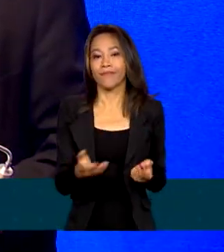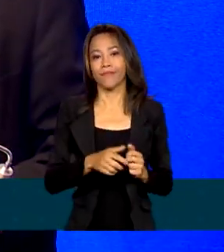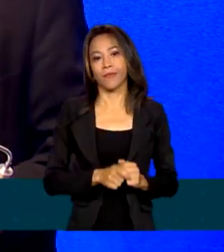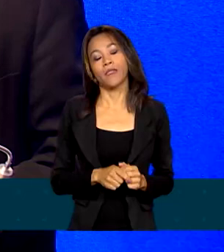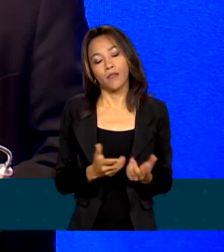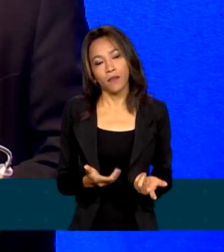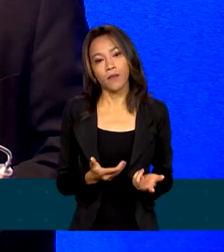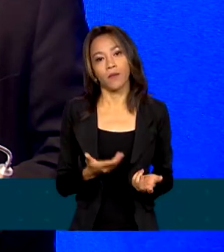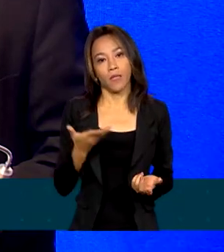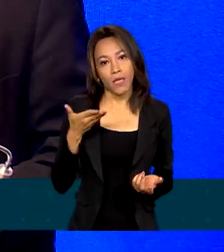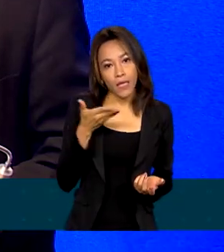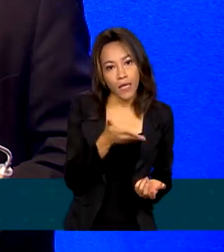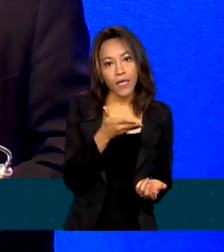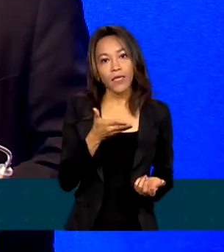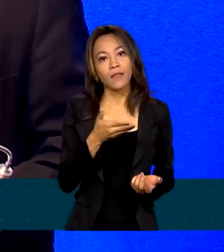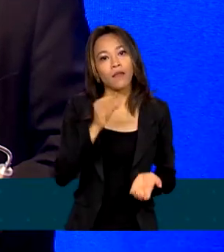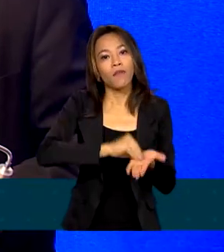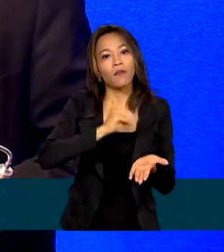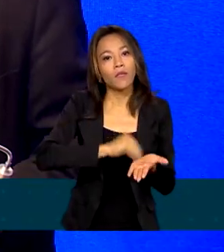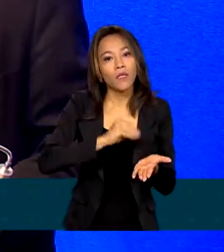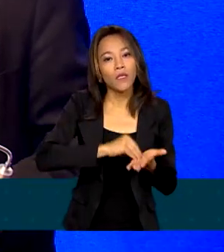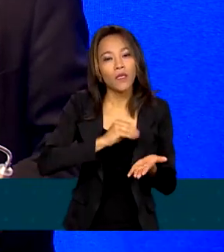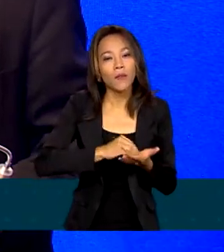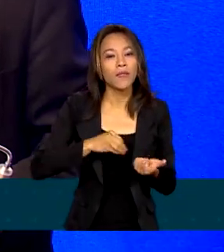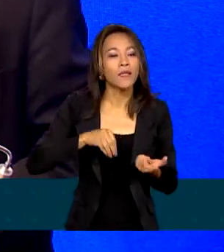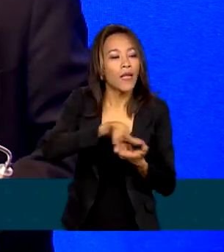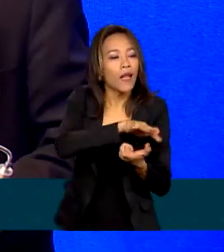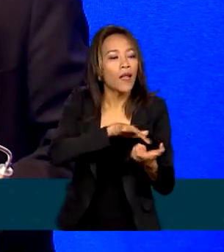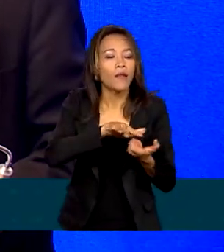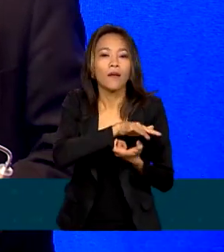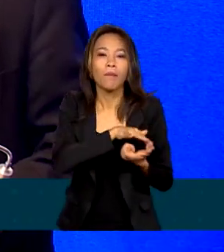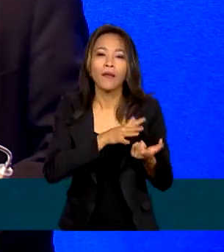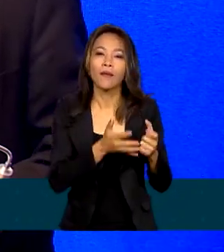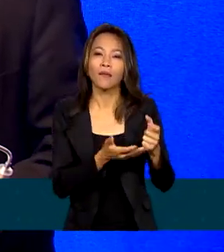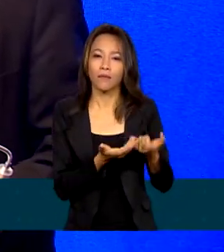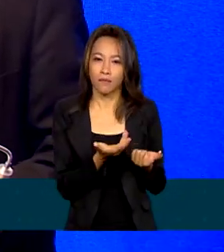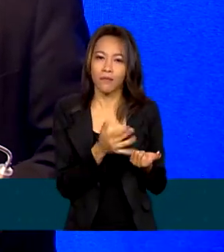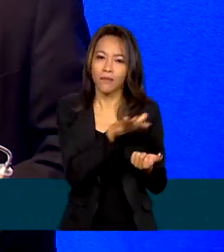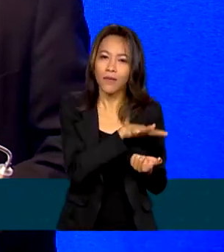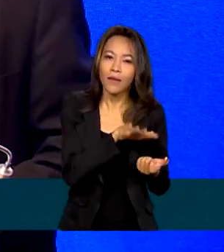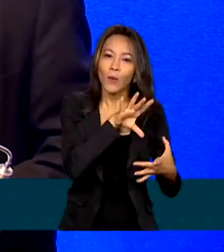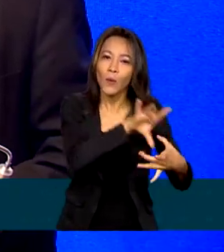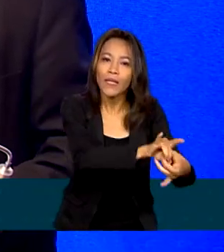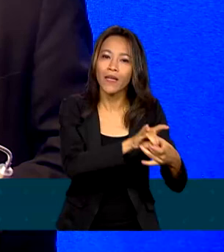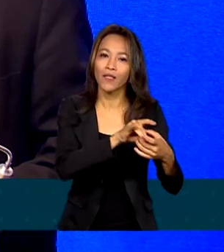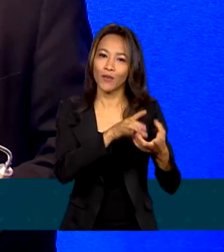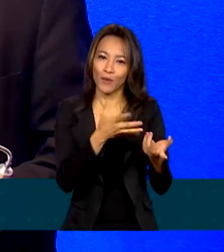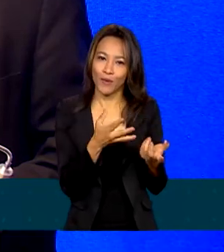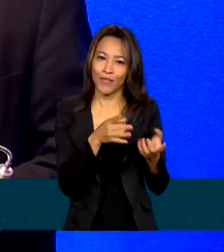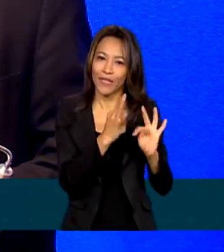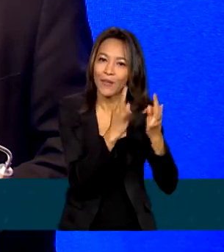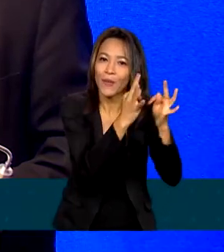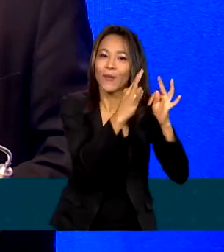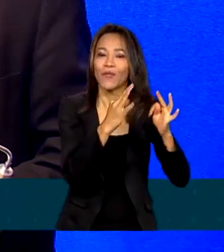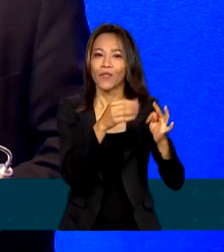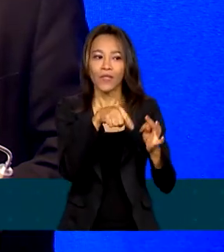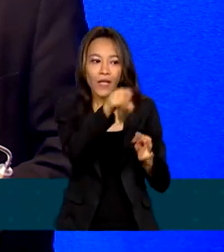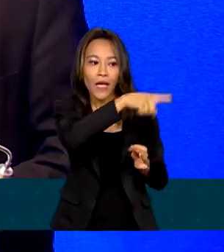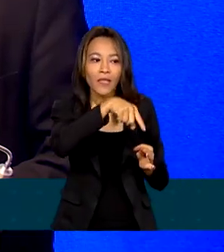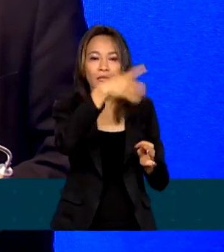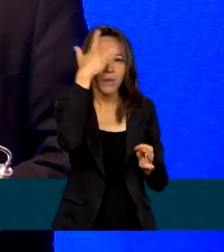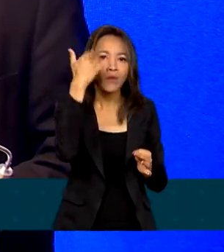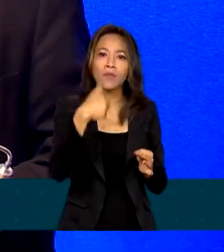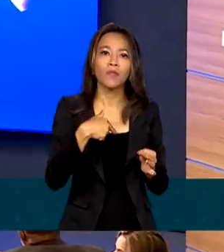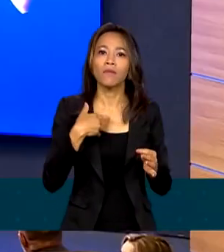Então, esse foco do letramento digital é muito importante dentro desse processo de conectar aqueles que não estão